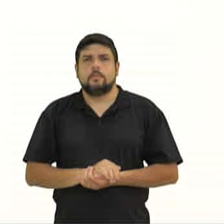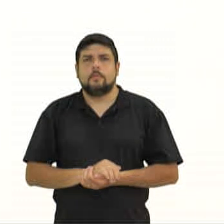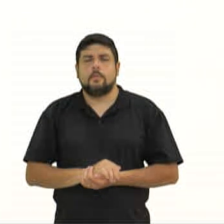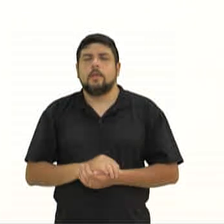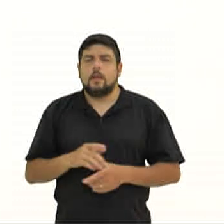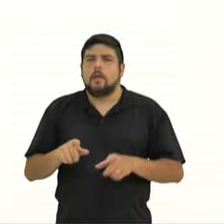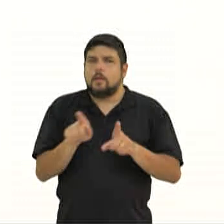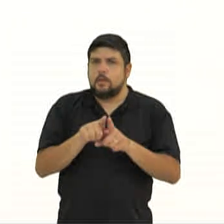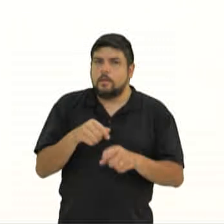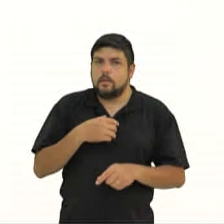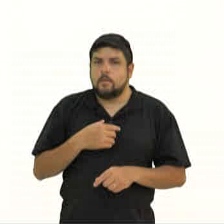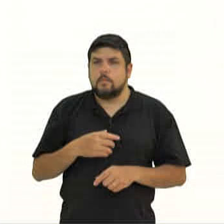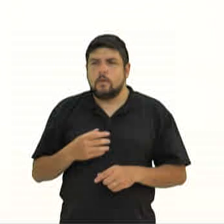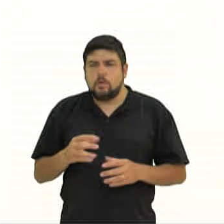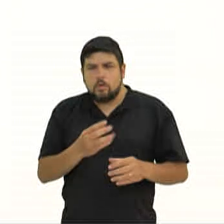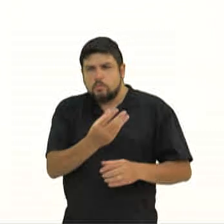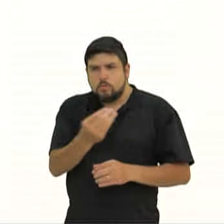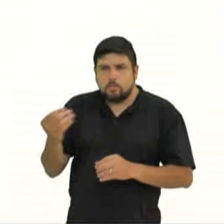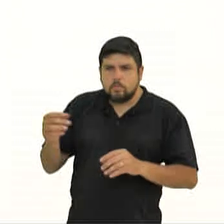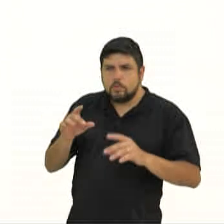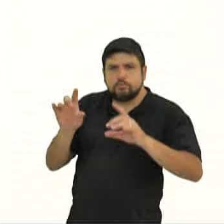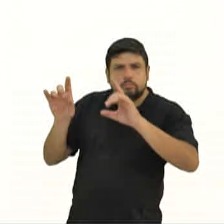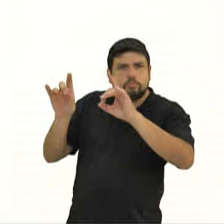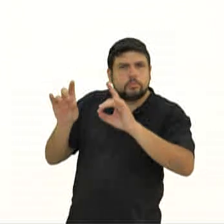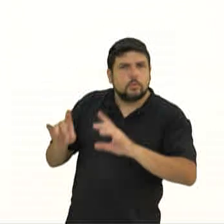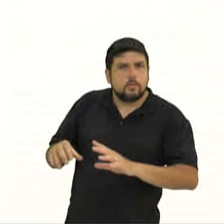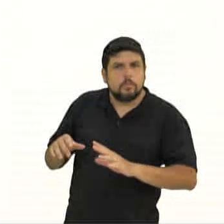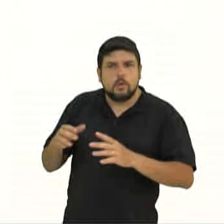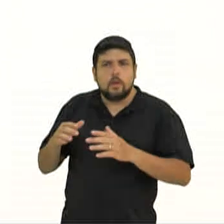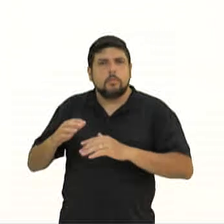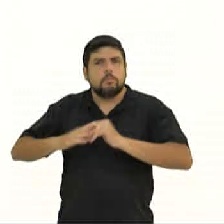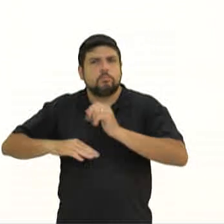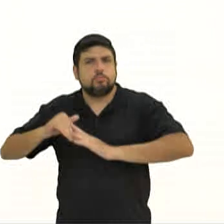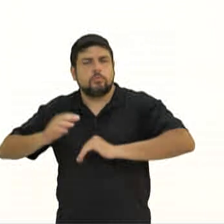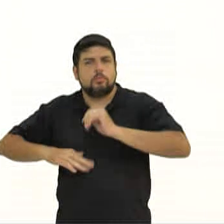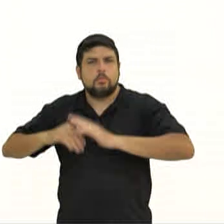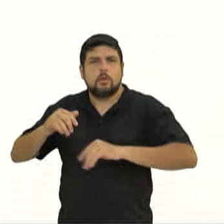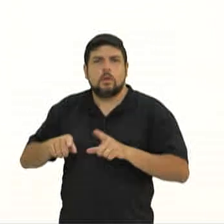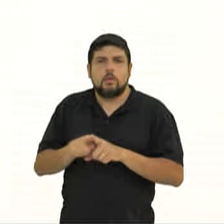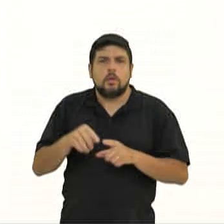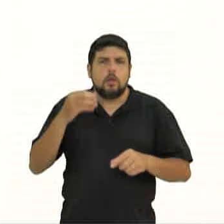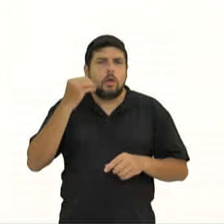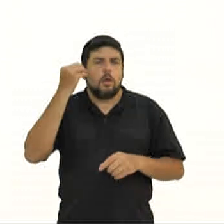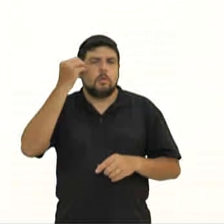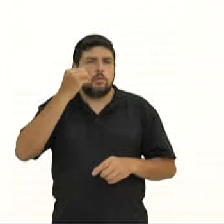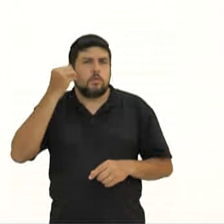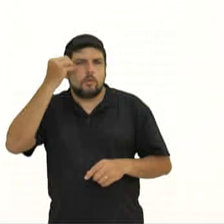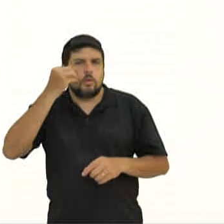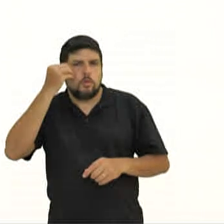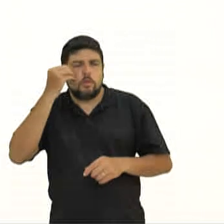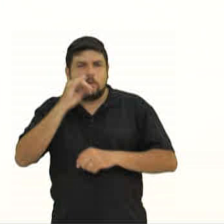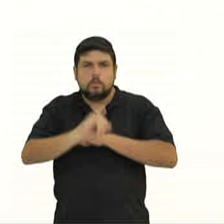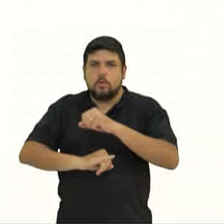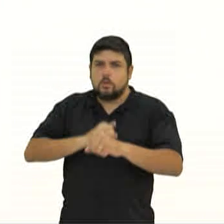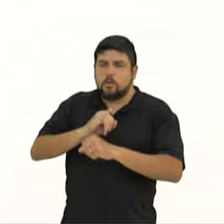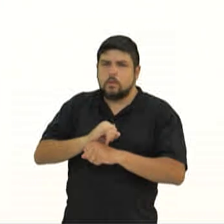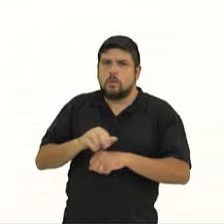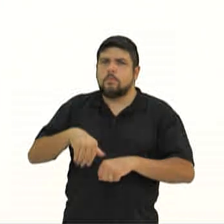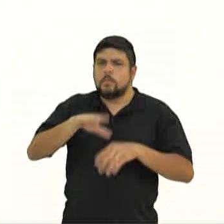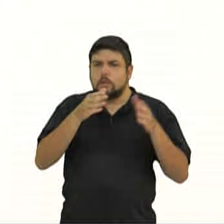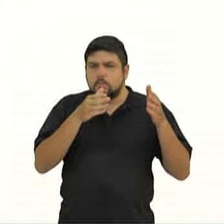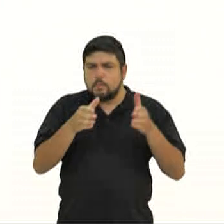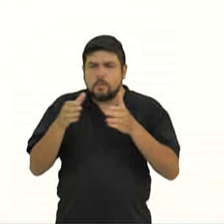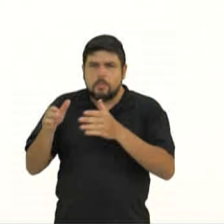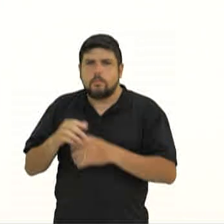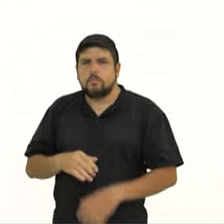Considerados úteis por especialistas como Viviane Anaia, os testes vocacionais online têm ficado cada vez mais assertivos. No Guia Enem,